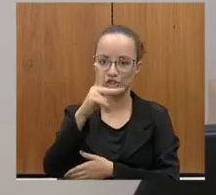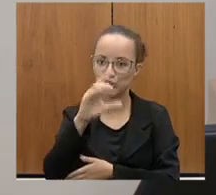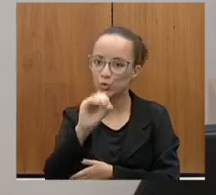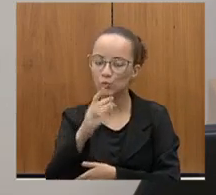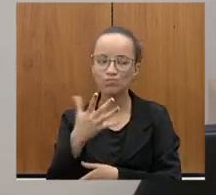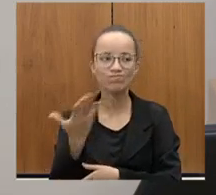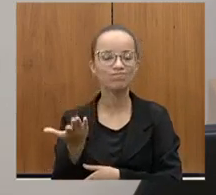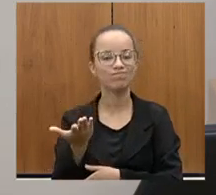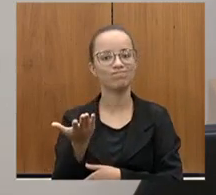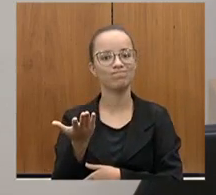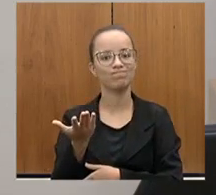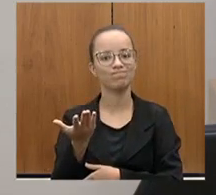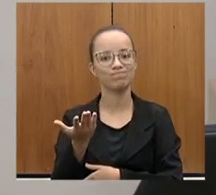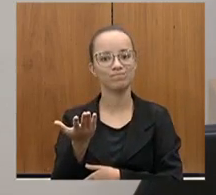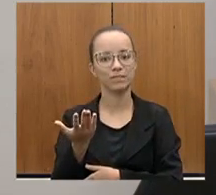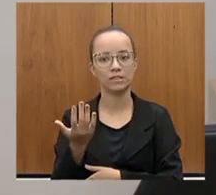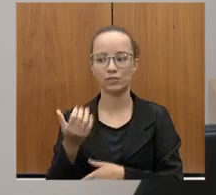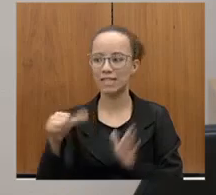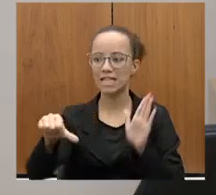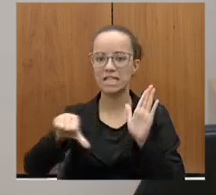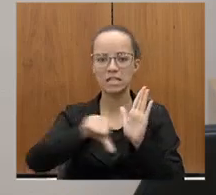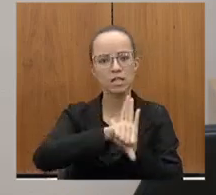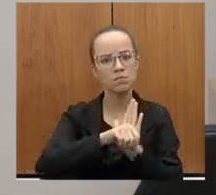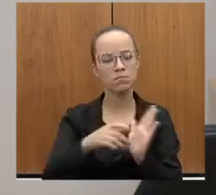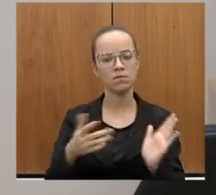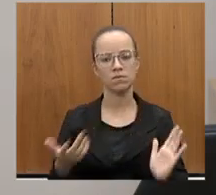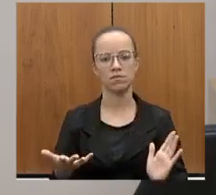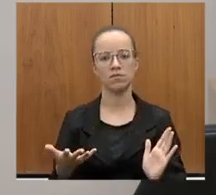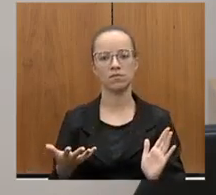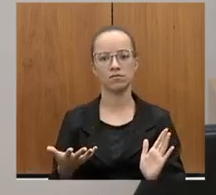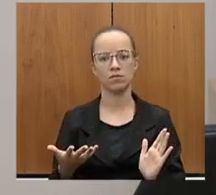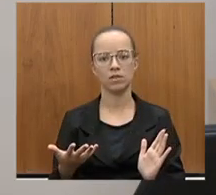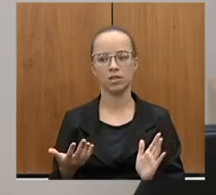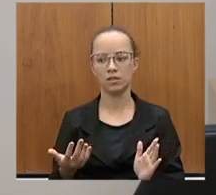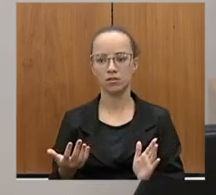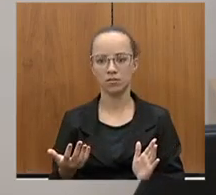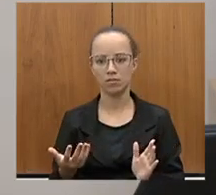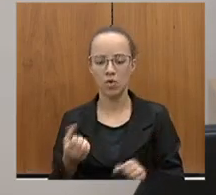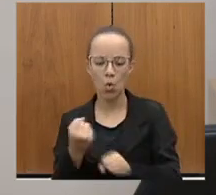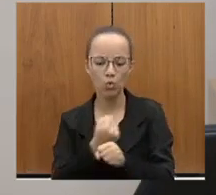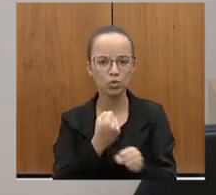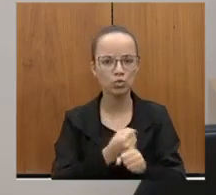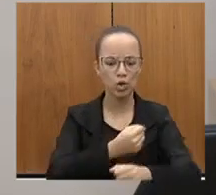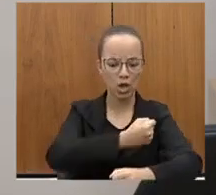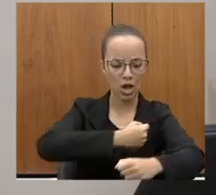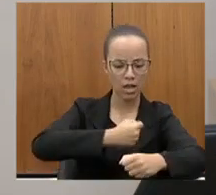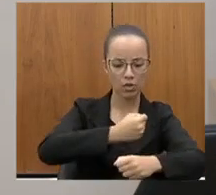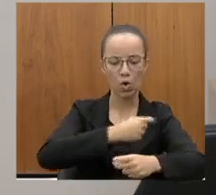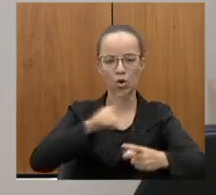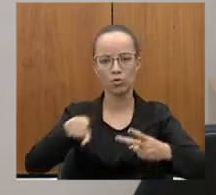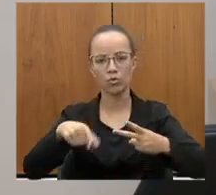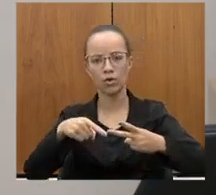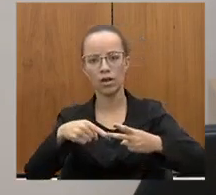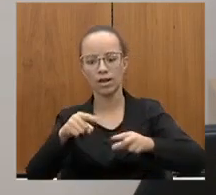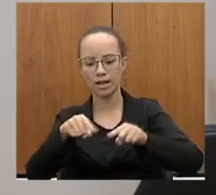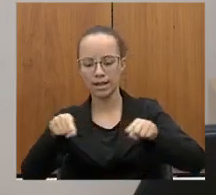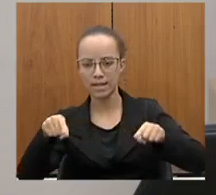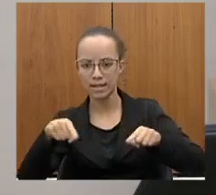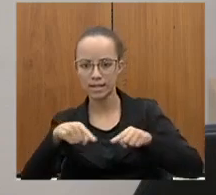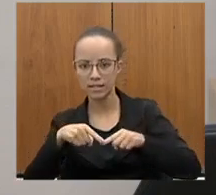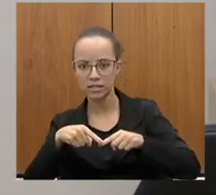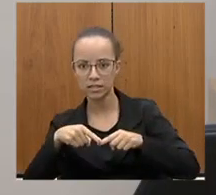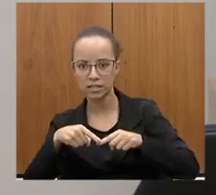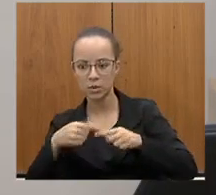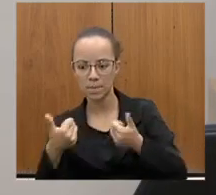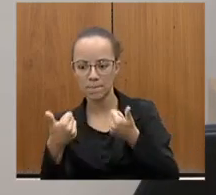São esses os nomes, colocar um refeitório, colocar escritórios, ajusante